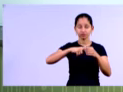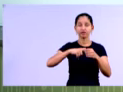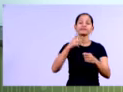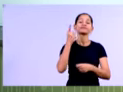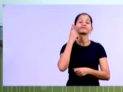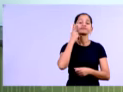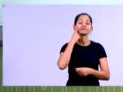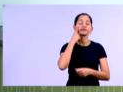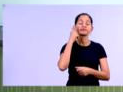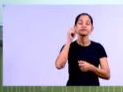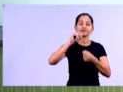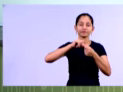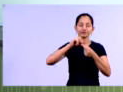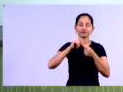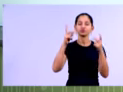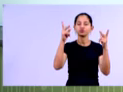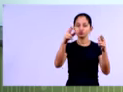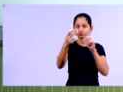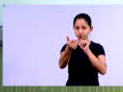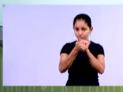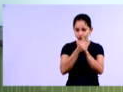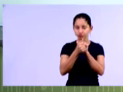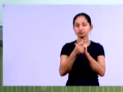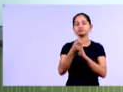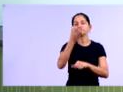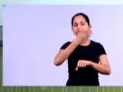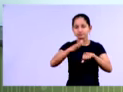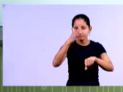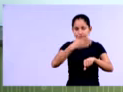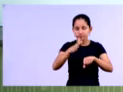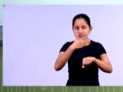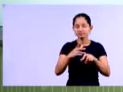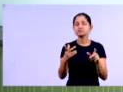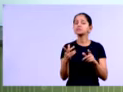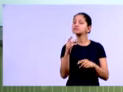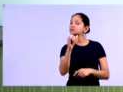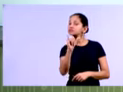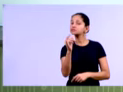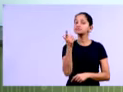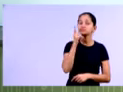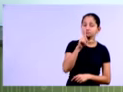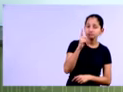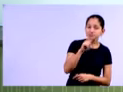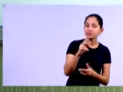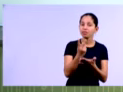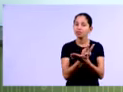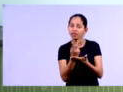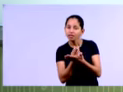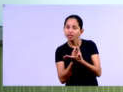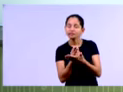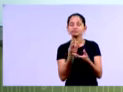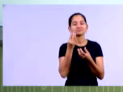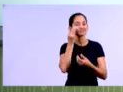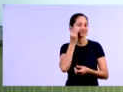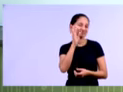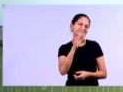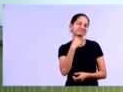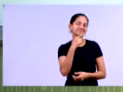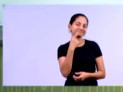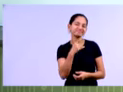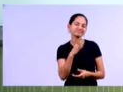né, vamos fazer aí a confirmação juntos das questões, né, para a gente confirmar se houve algum acerto, algum erro, né, tirar as